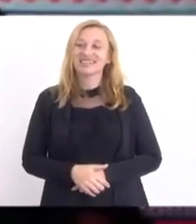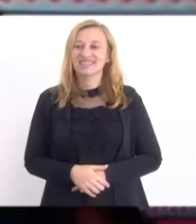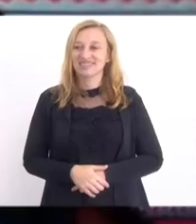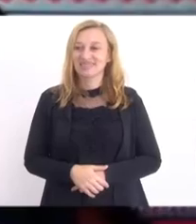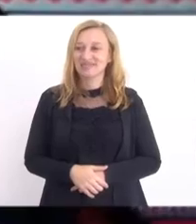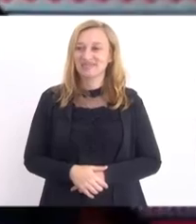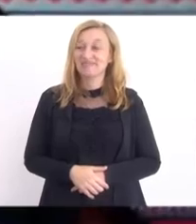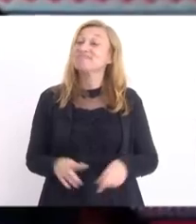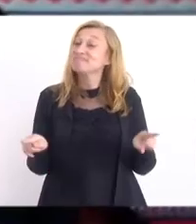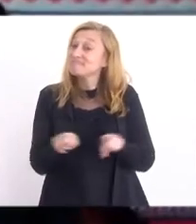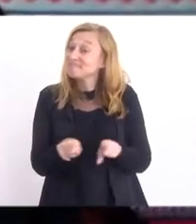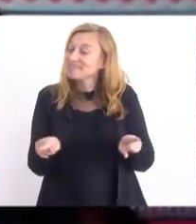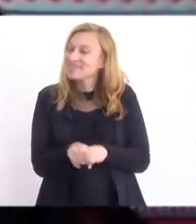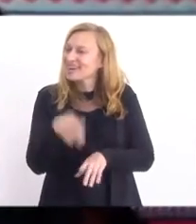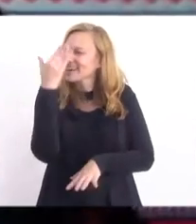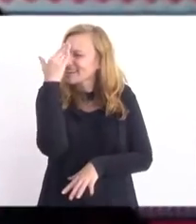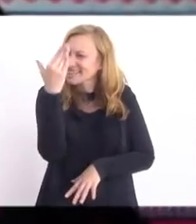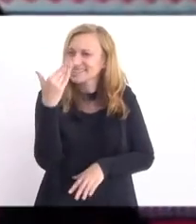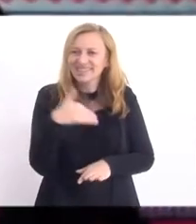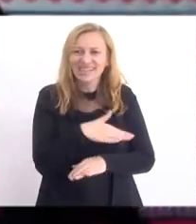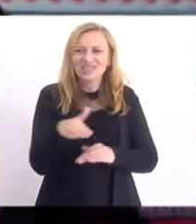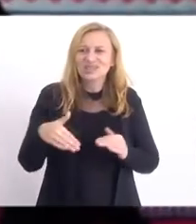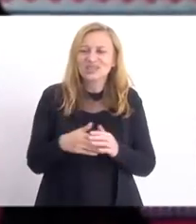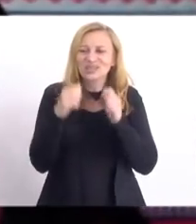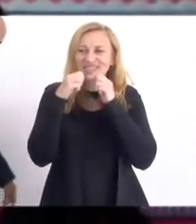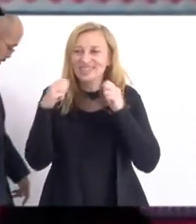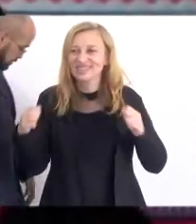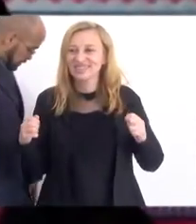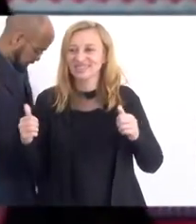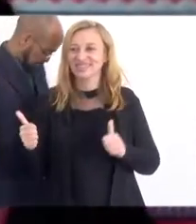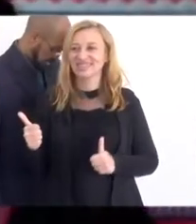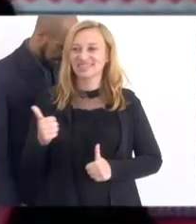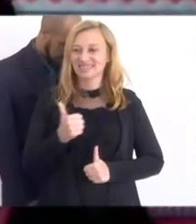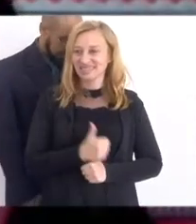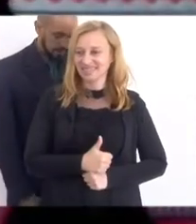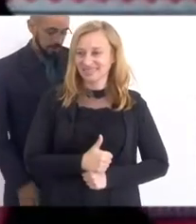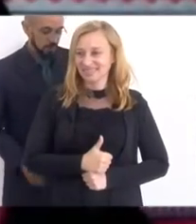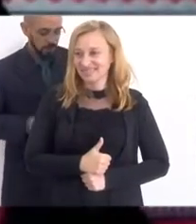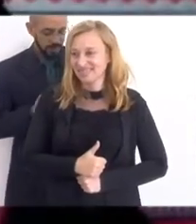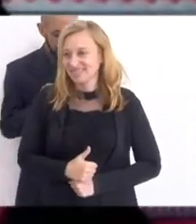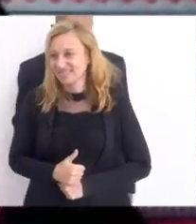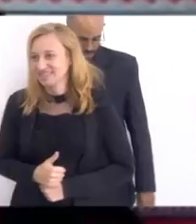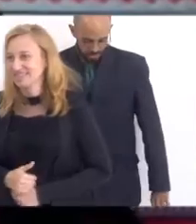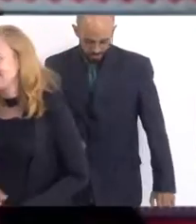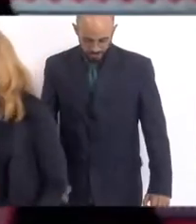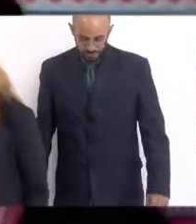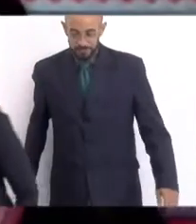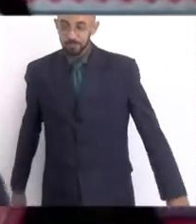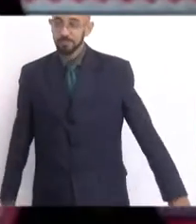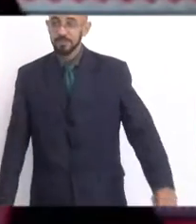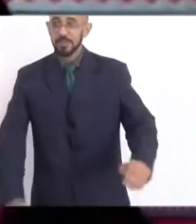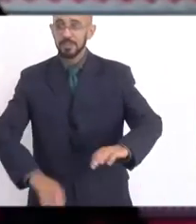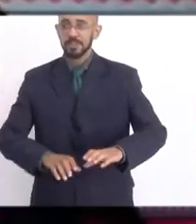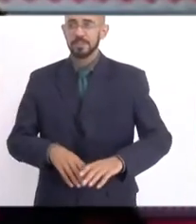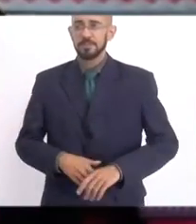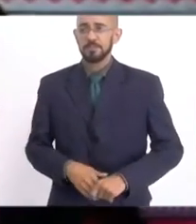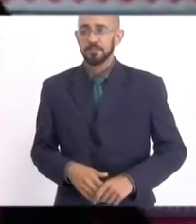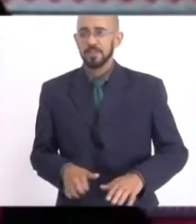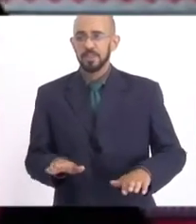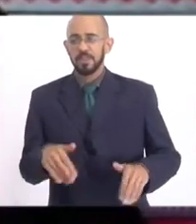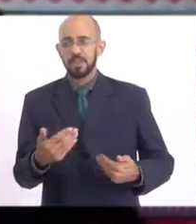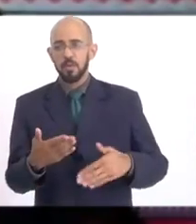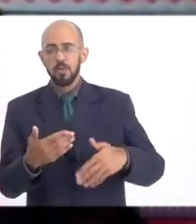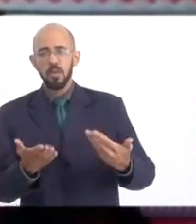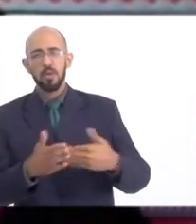Também agradecer a toda assessoria, as meninas superpoderosas, os meninos, o